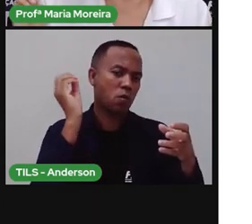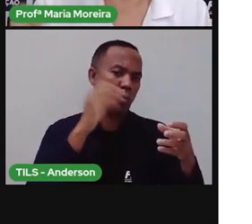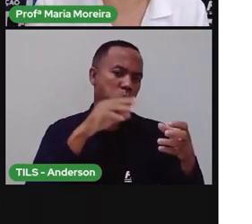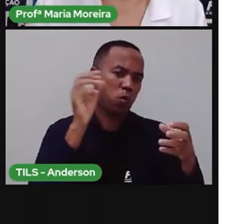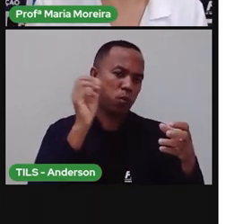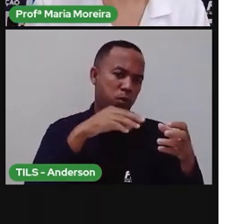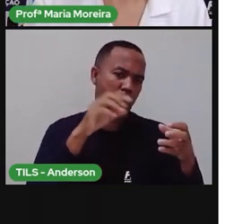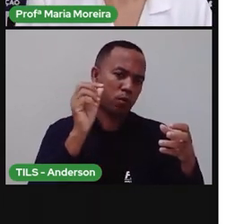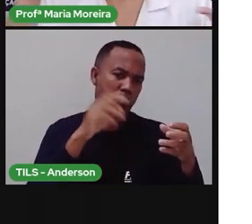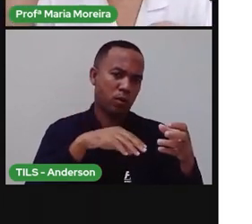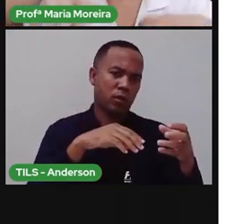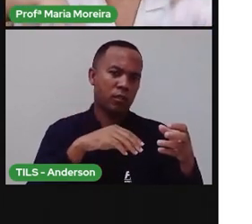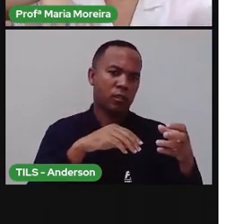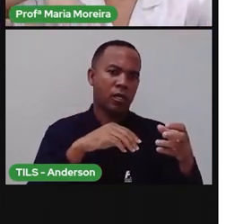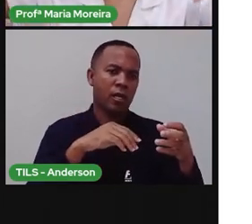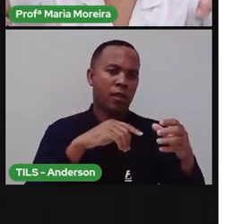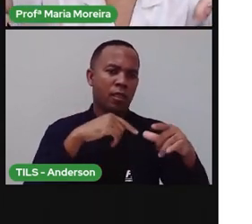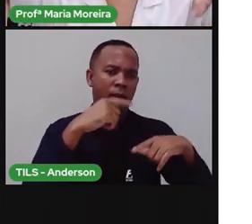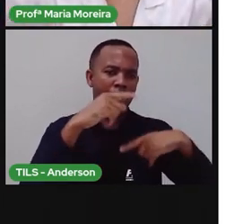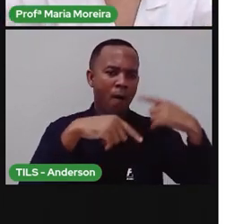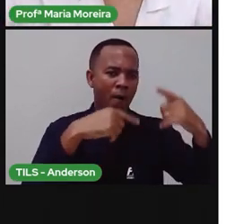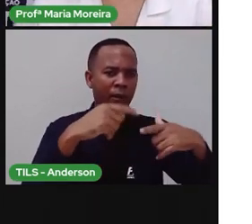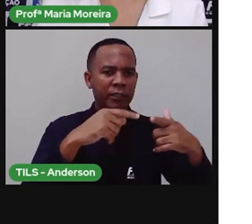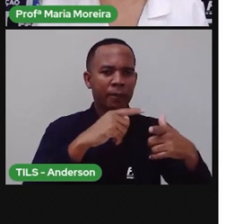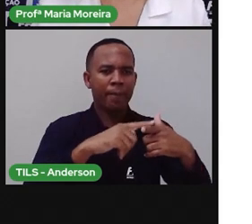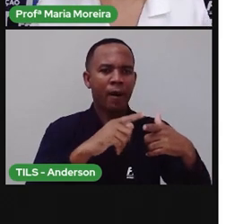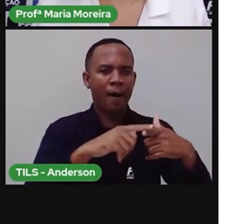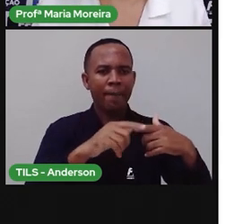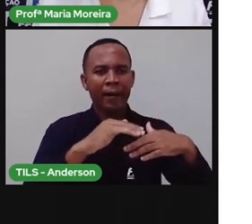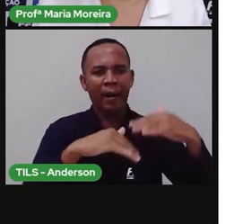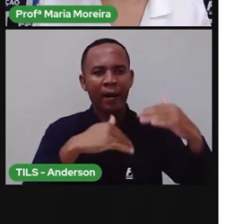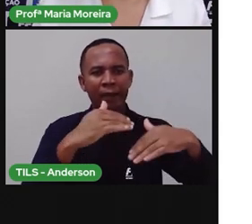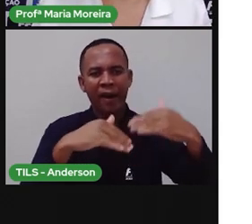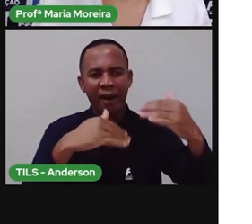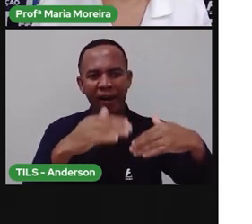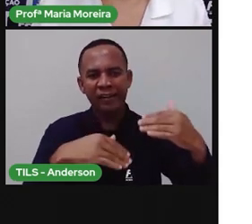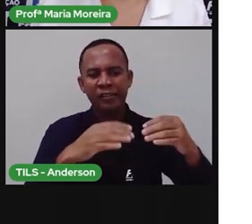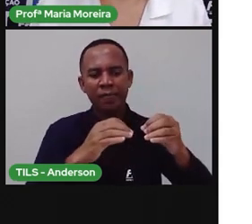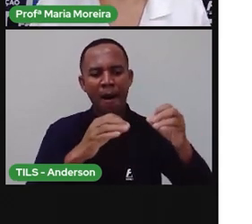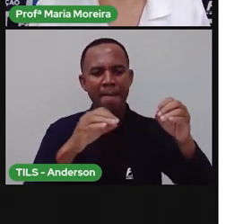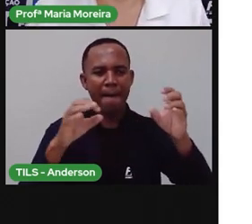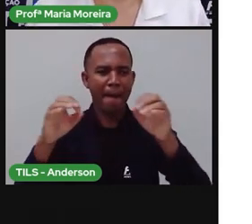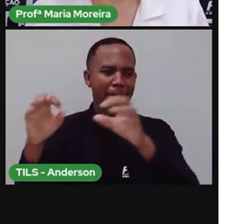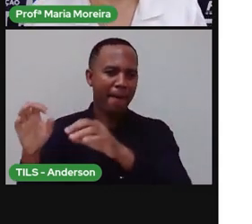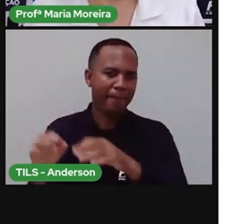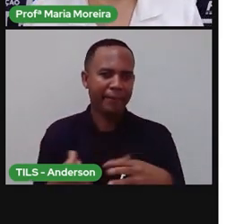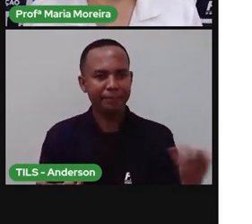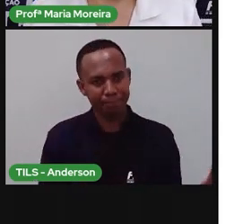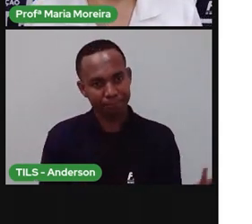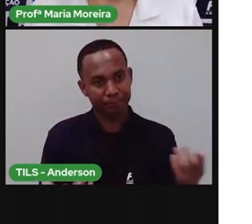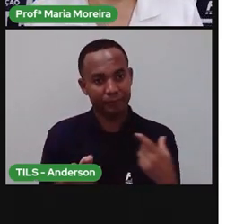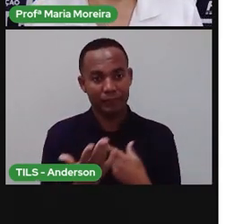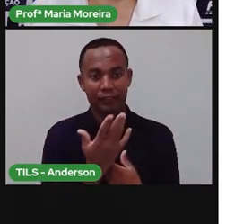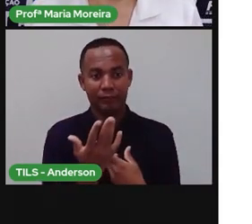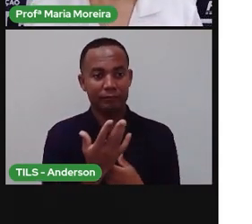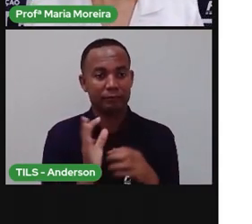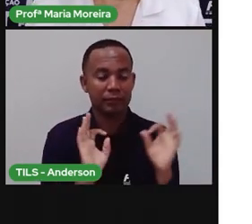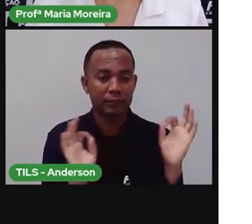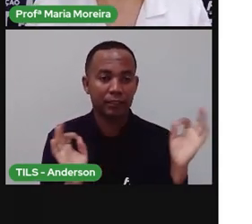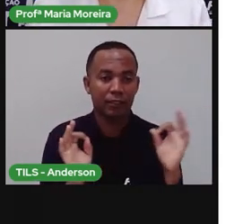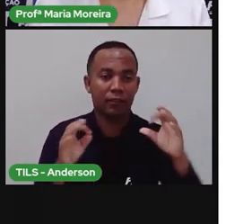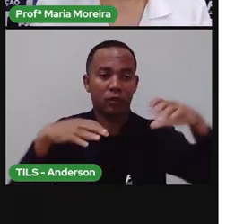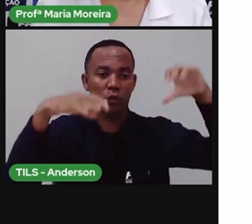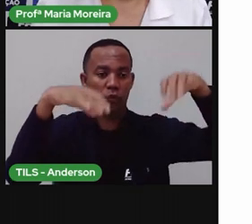poluição, poluição, olha, o telhado vai ficando o quê? Cheio de buraco. E aí fica desprotegido pra hora da chuva.